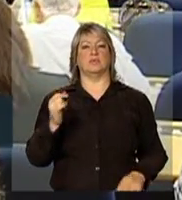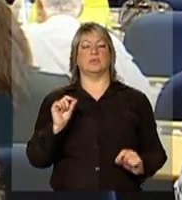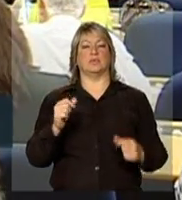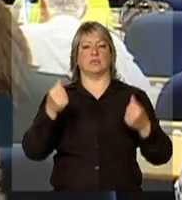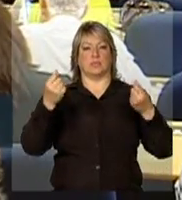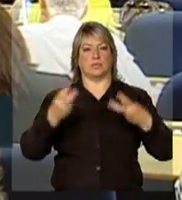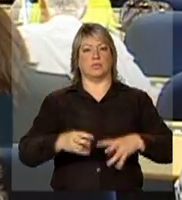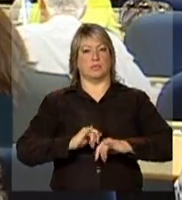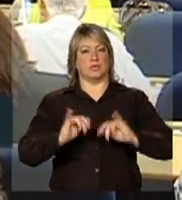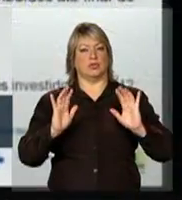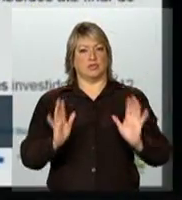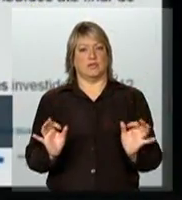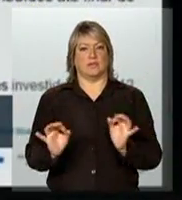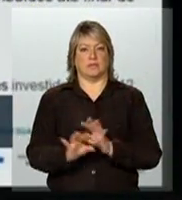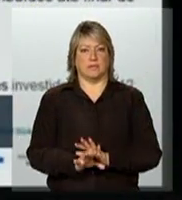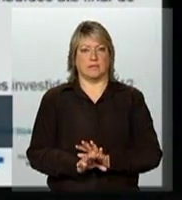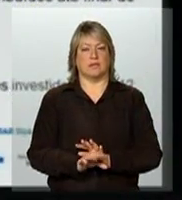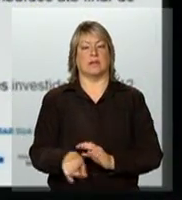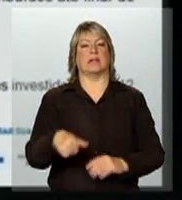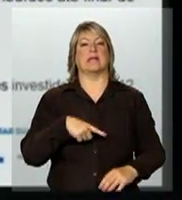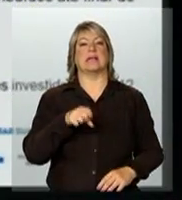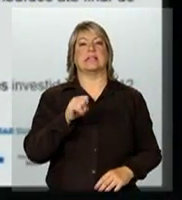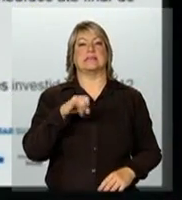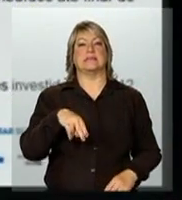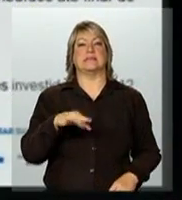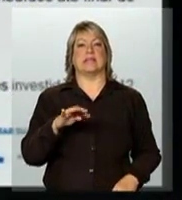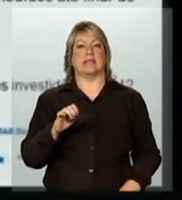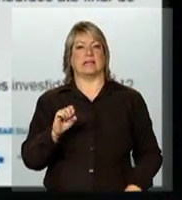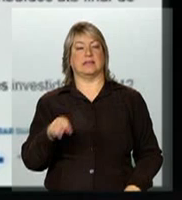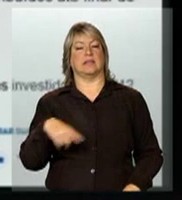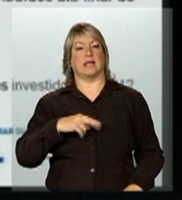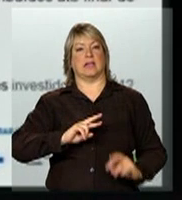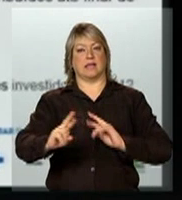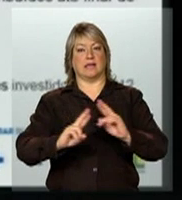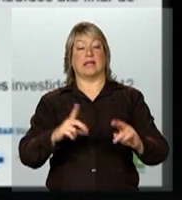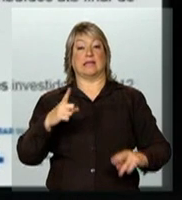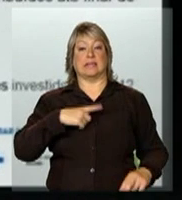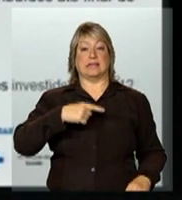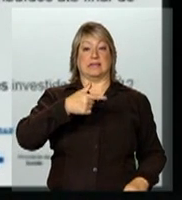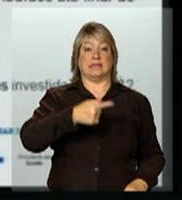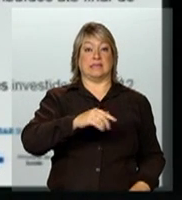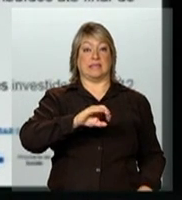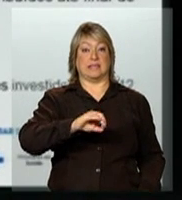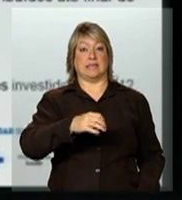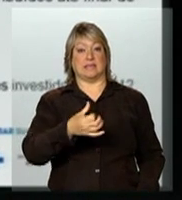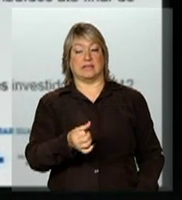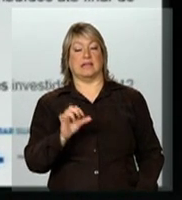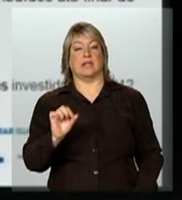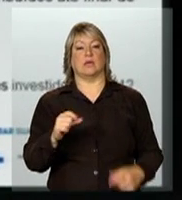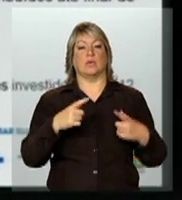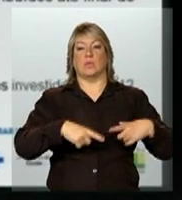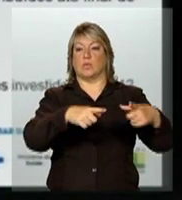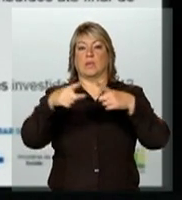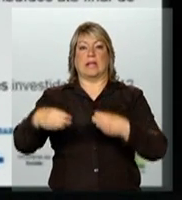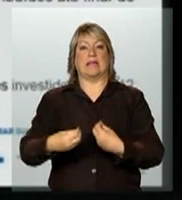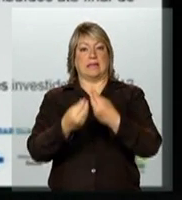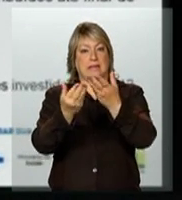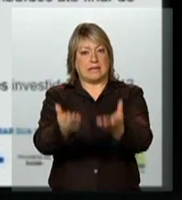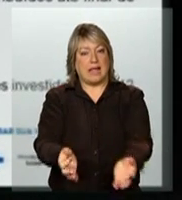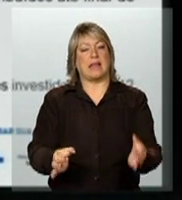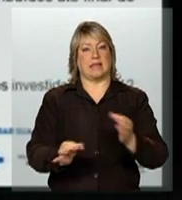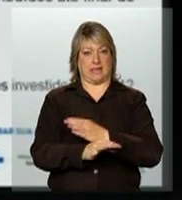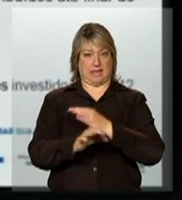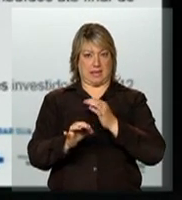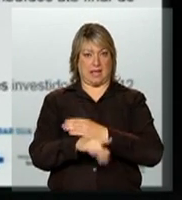dados, só uma síntese aqui da resposta, nós temos aí 716 unidades que distribuem tratamento